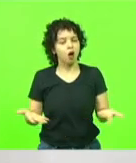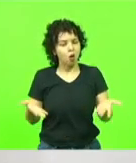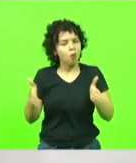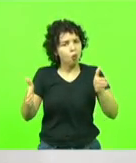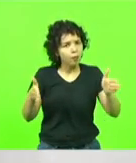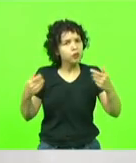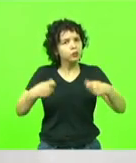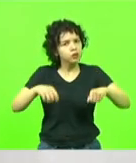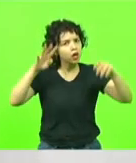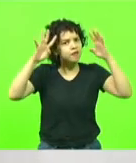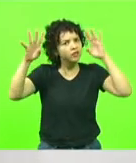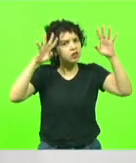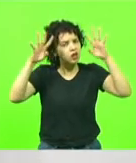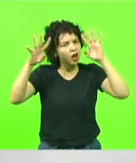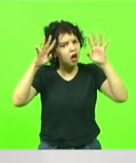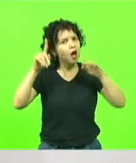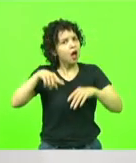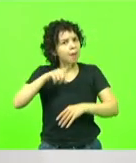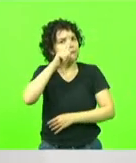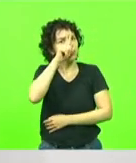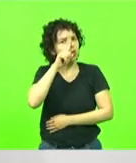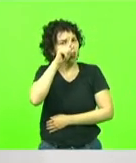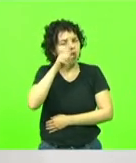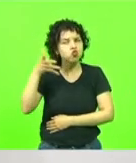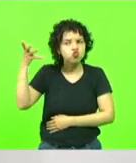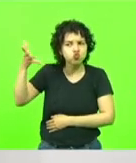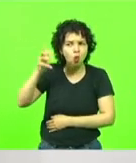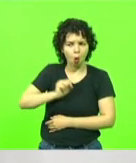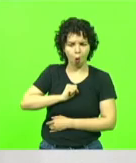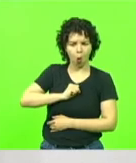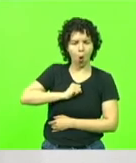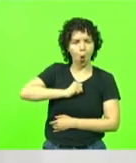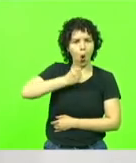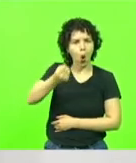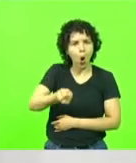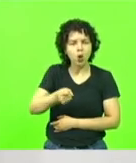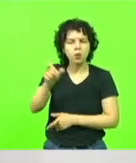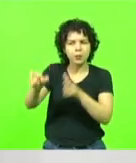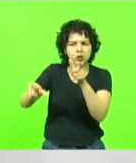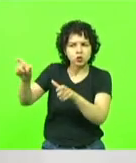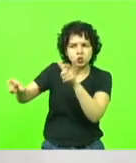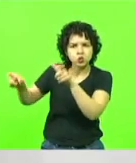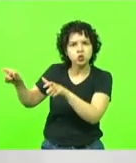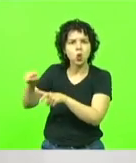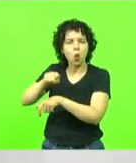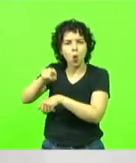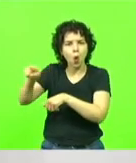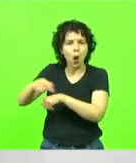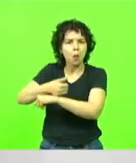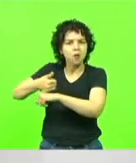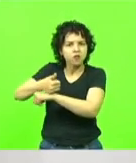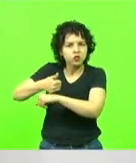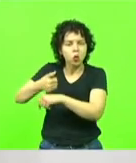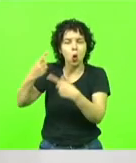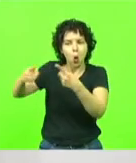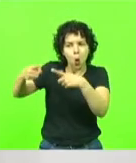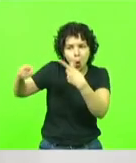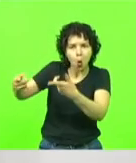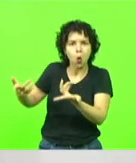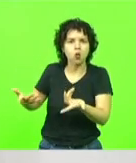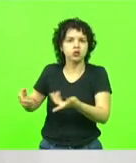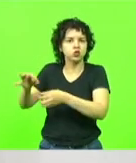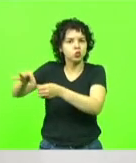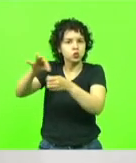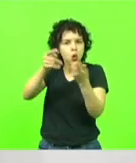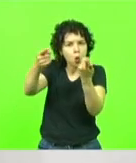sobre o quanto é maligno o discurso de ódio aplicado sobre pessoas através de suas profissões ou instituições. Os